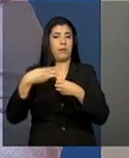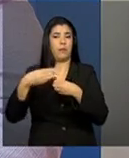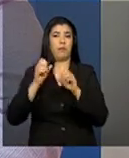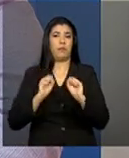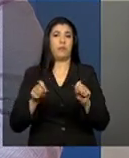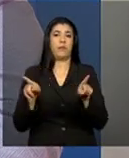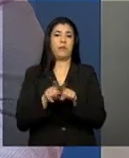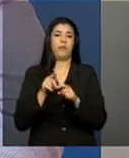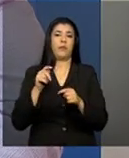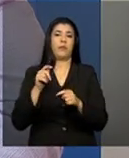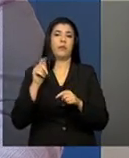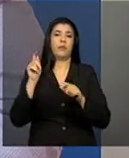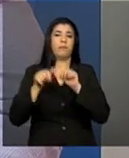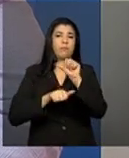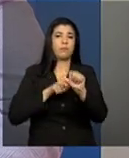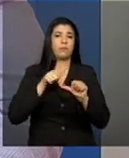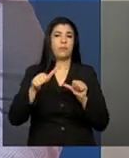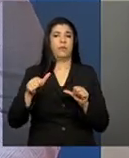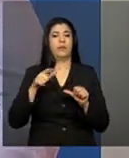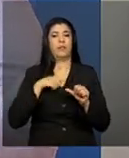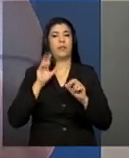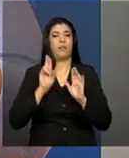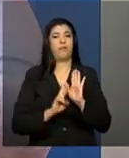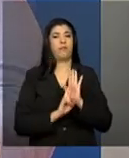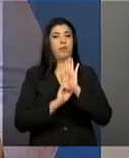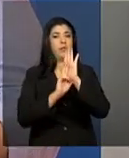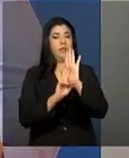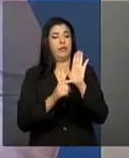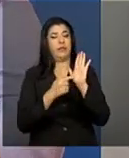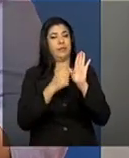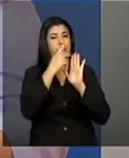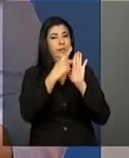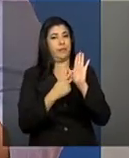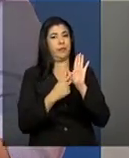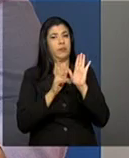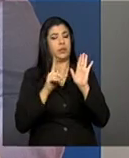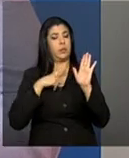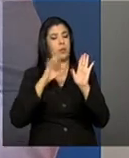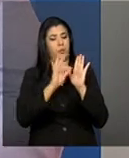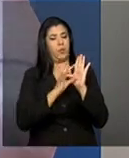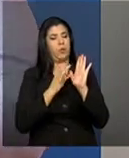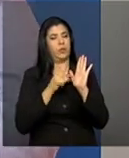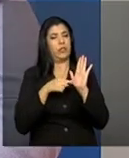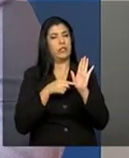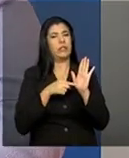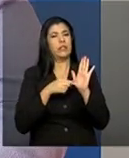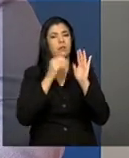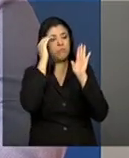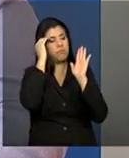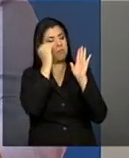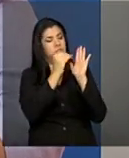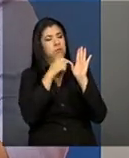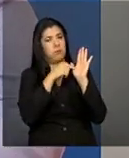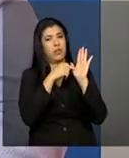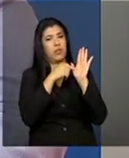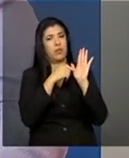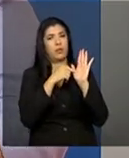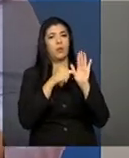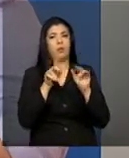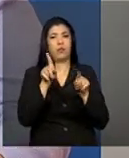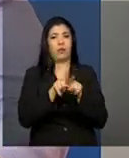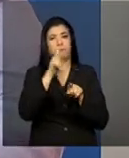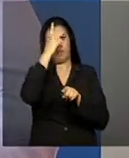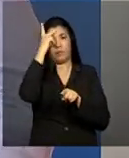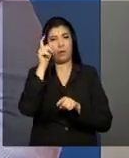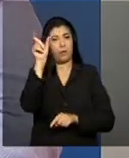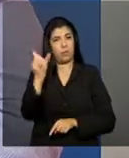da referência desse prontuário. Então, para a... existe uma coisa de respeito ao usuário, nesse sentido,